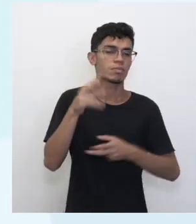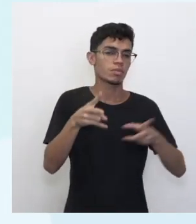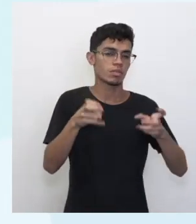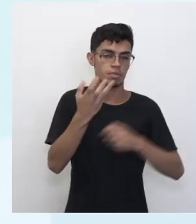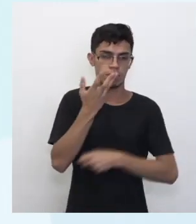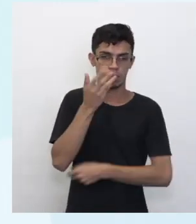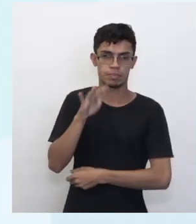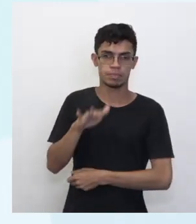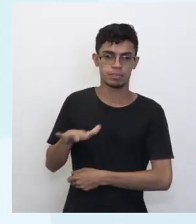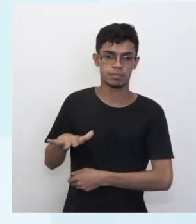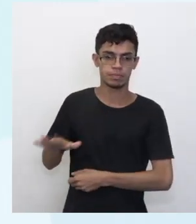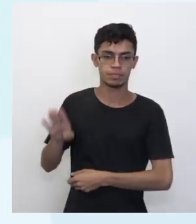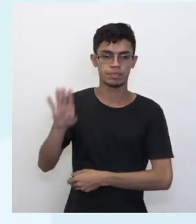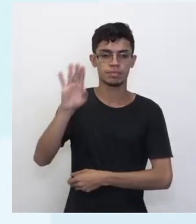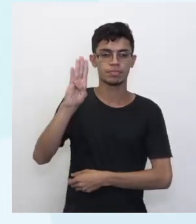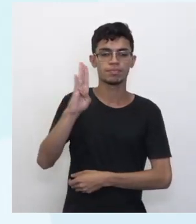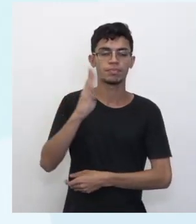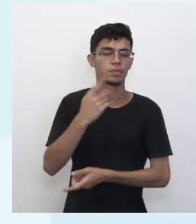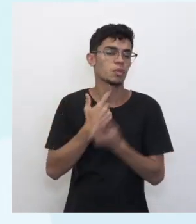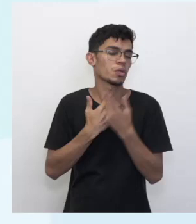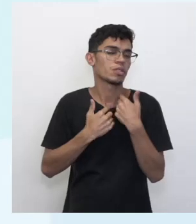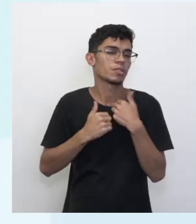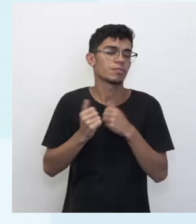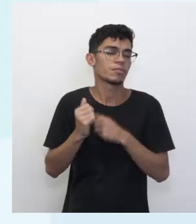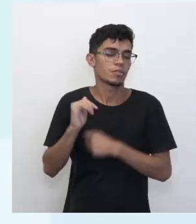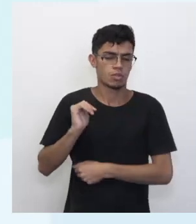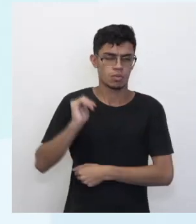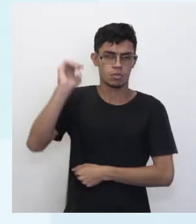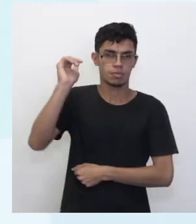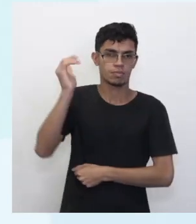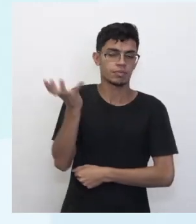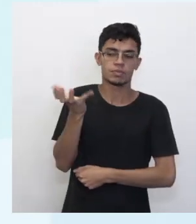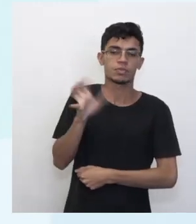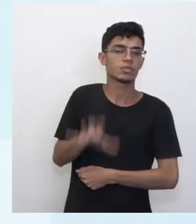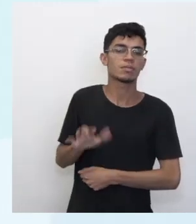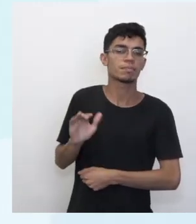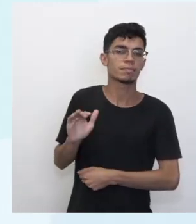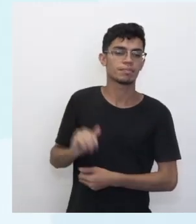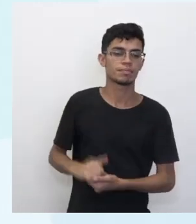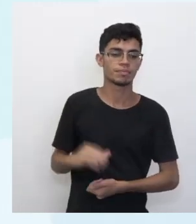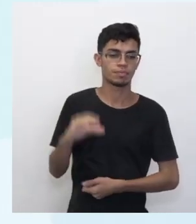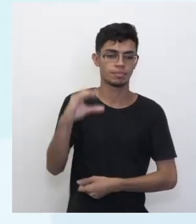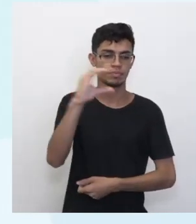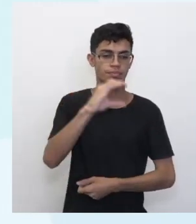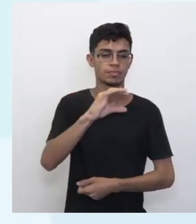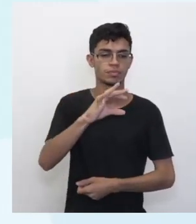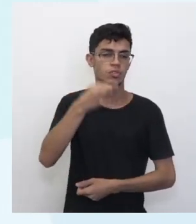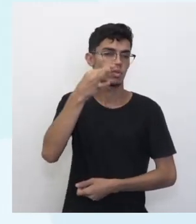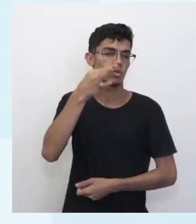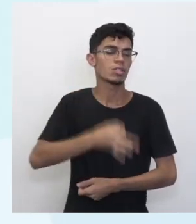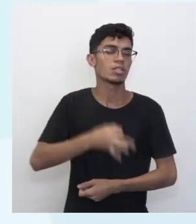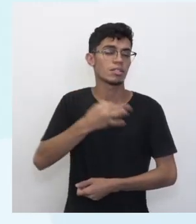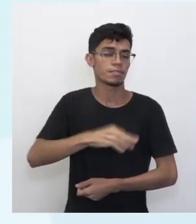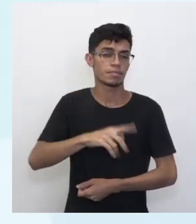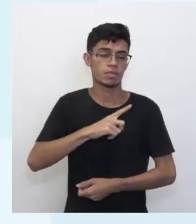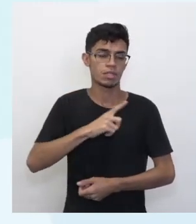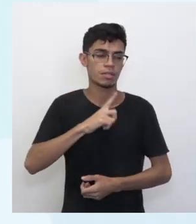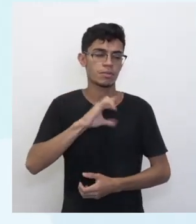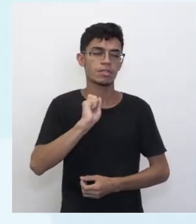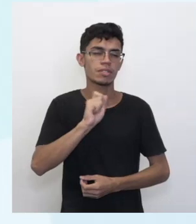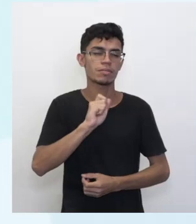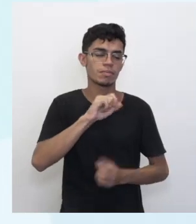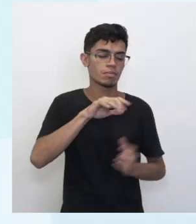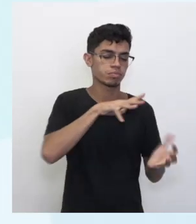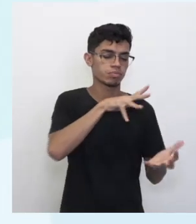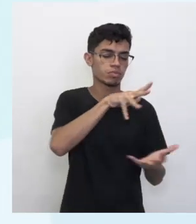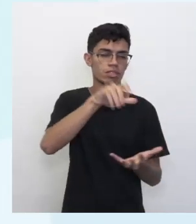B. Vontade de não querer ser um adulto. C. Certeza de que a maldade é algo normal.